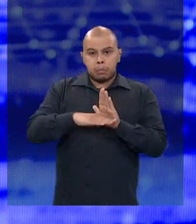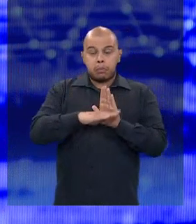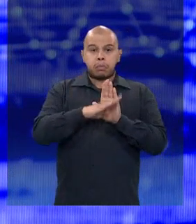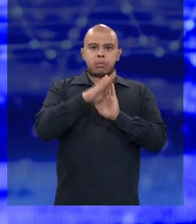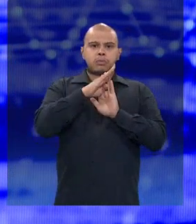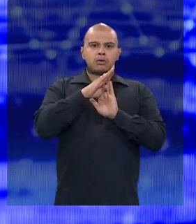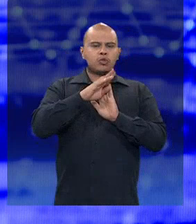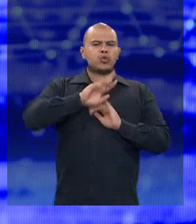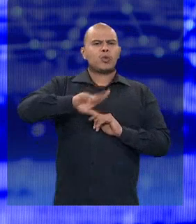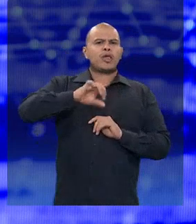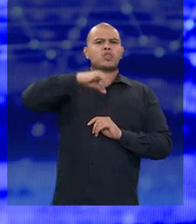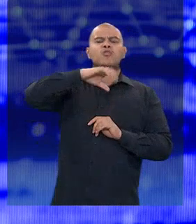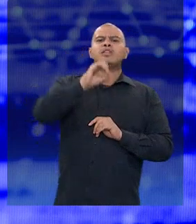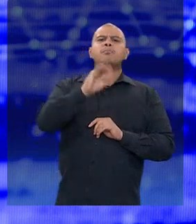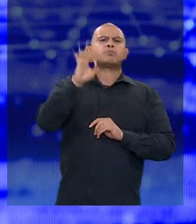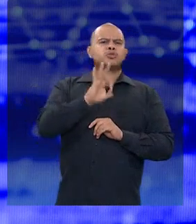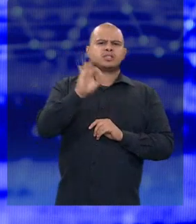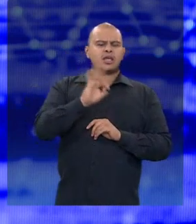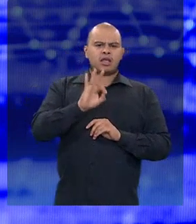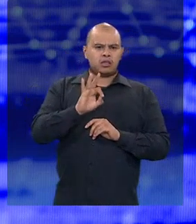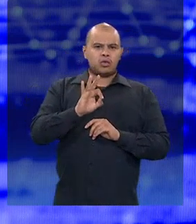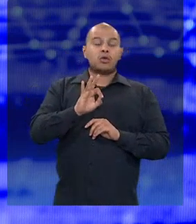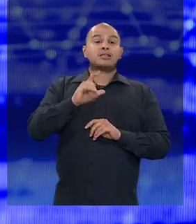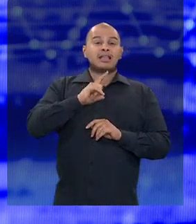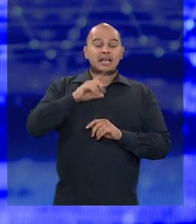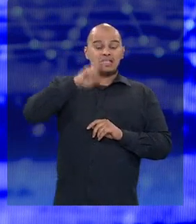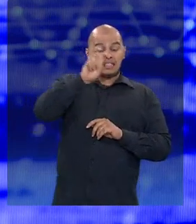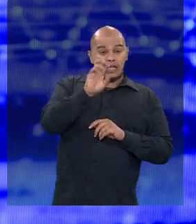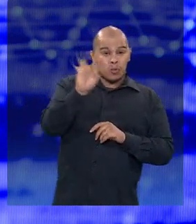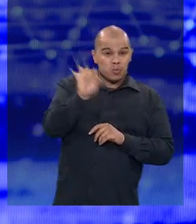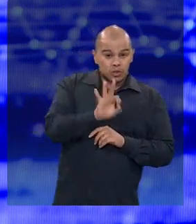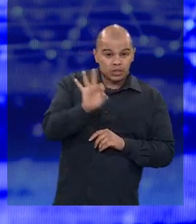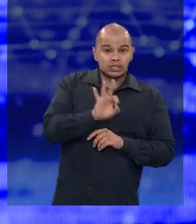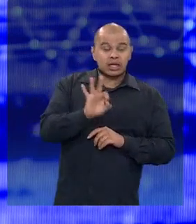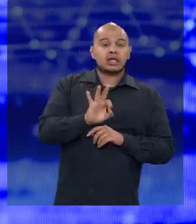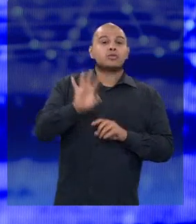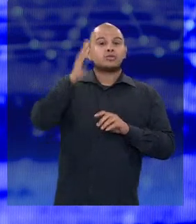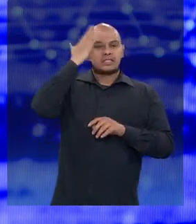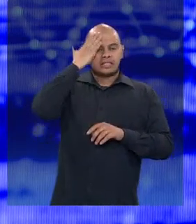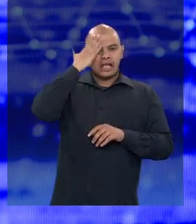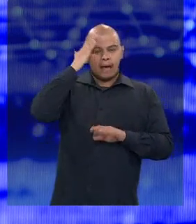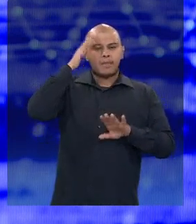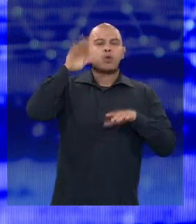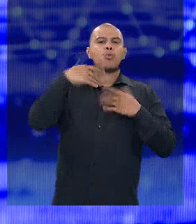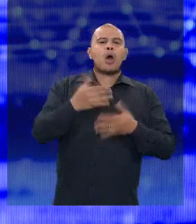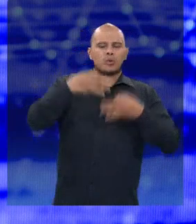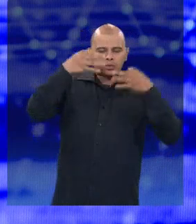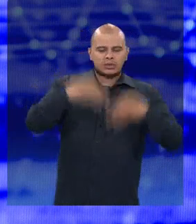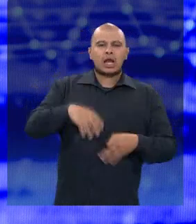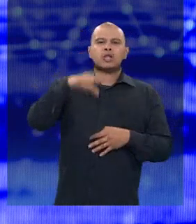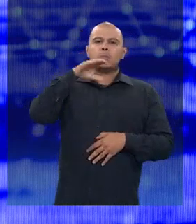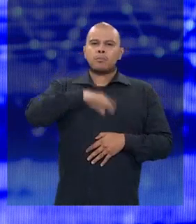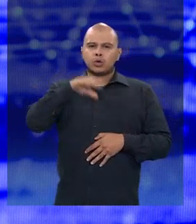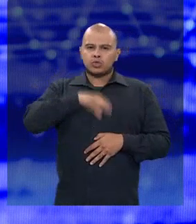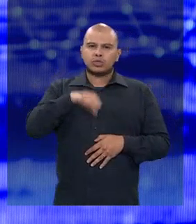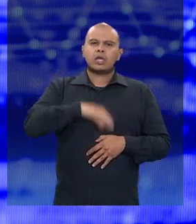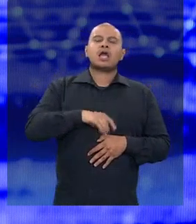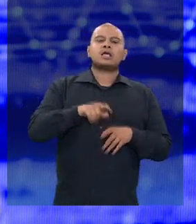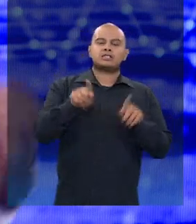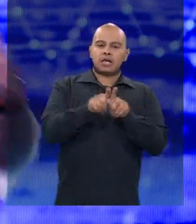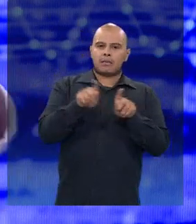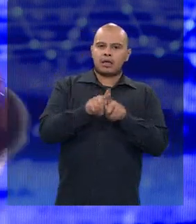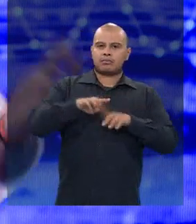fora, não. É 95%, somente 5% sabe o ideal para português e matemática, segundo o Saresp, gente,